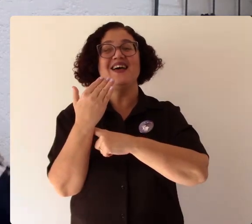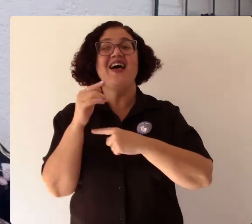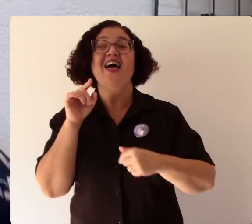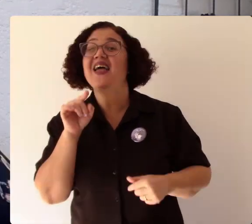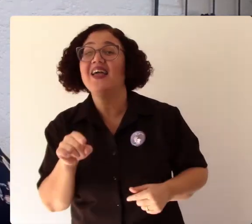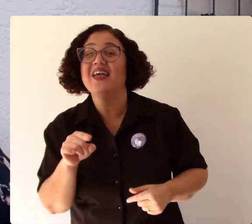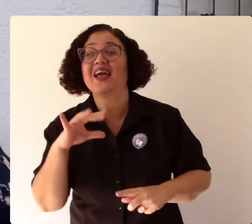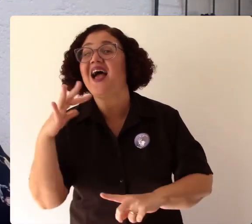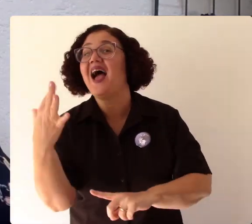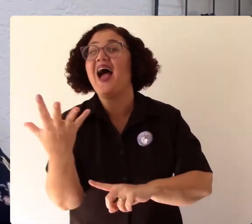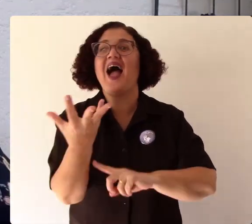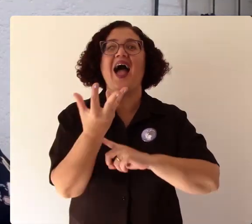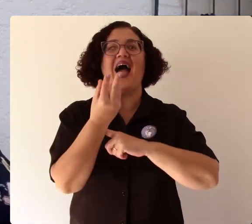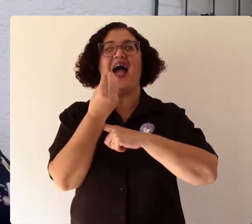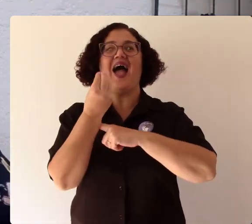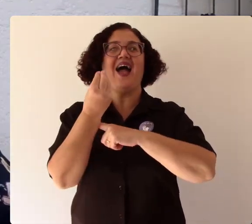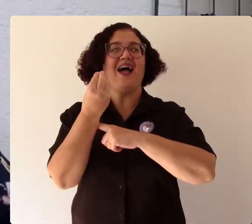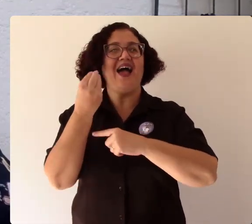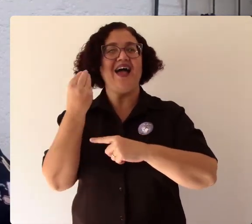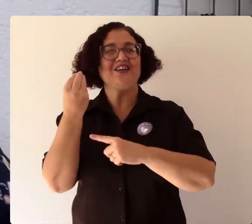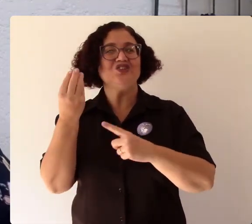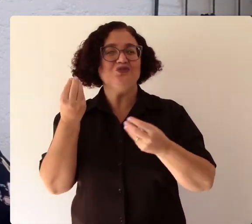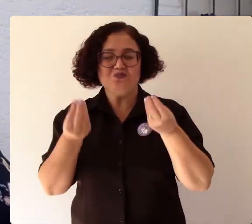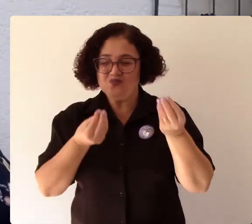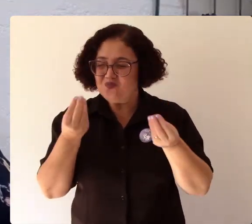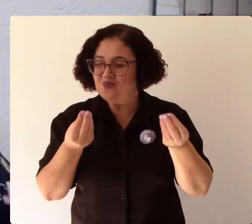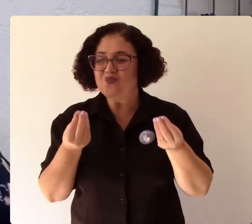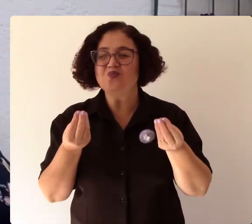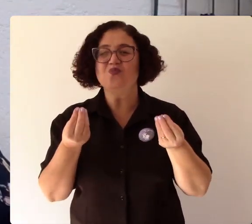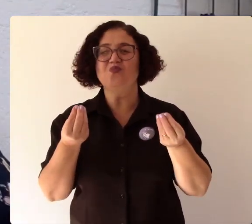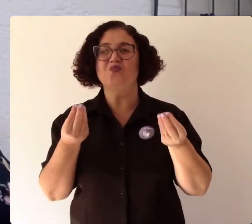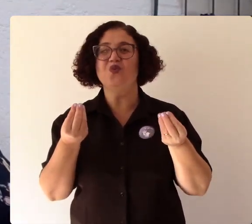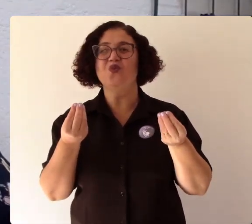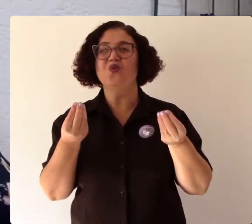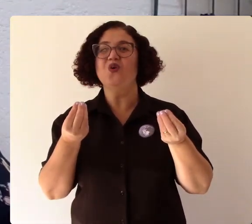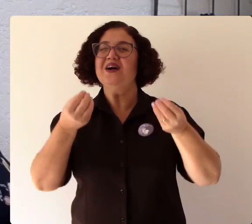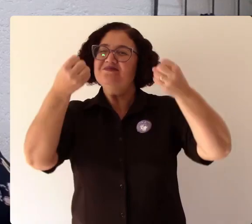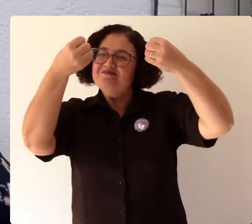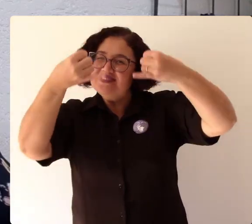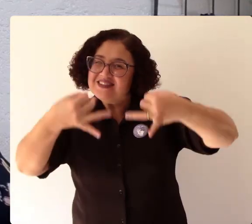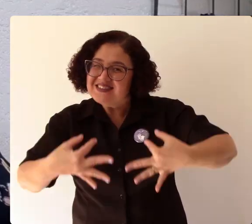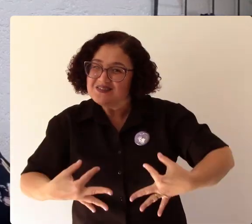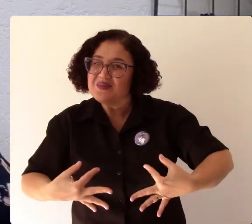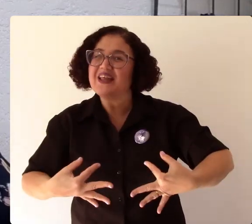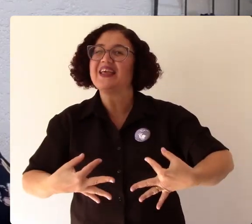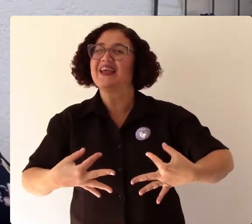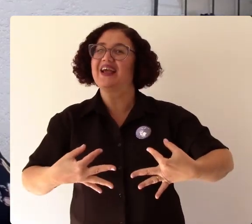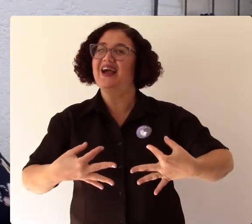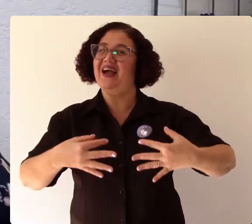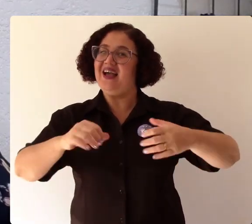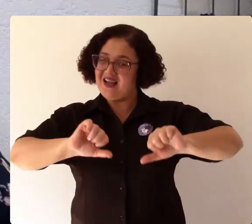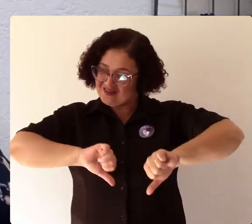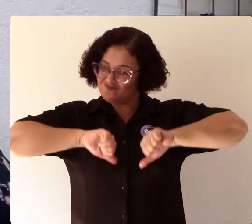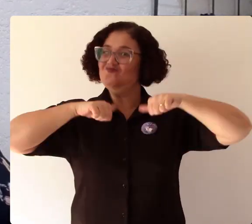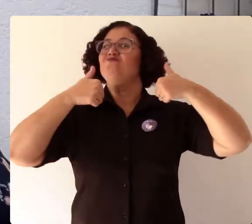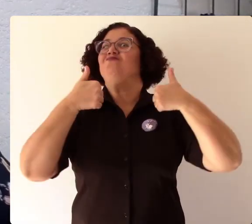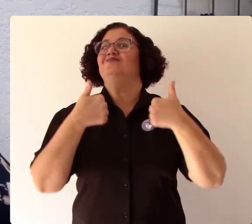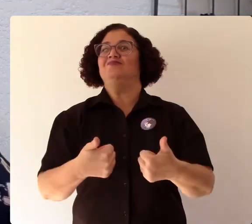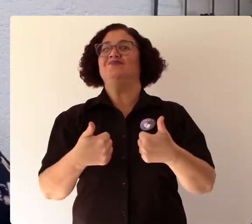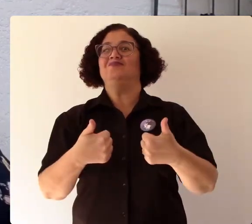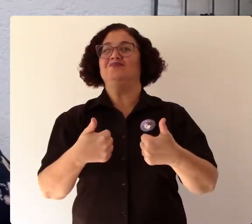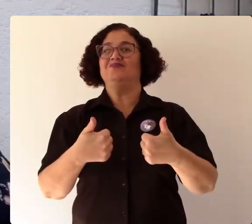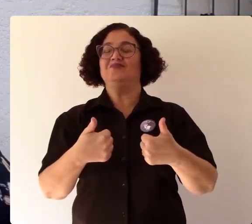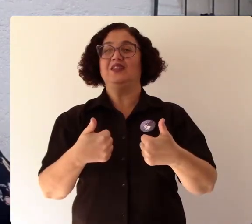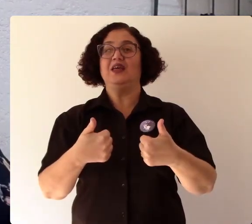com uma linguagem muito potente pra dizer disso que a gente muitas vezes não dá conta de dizer pra